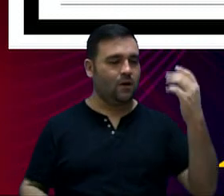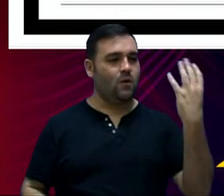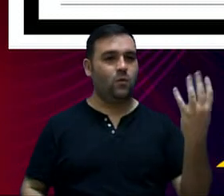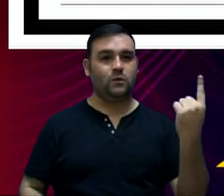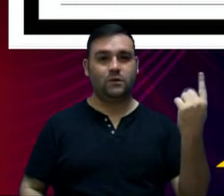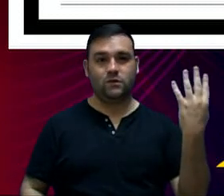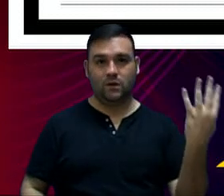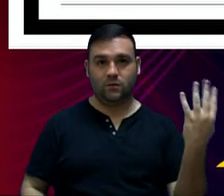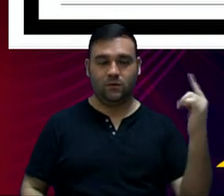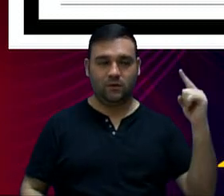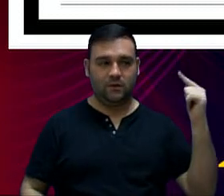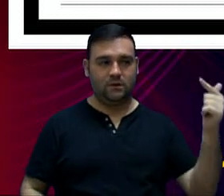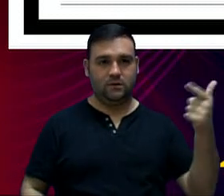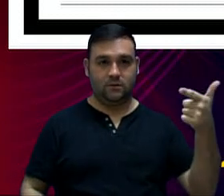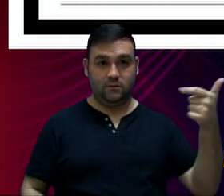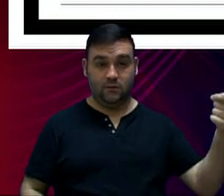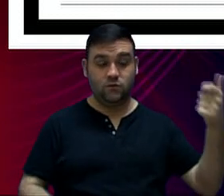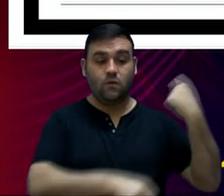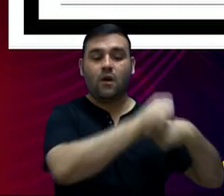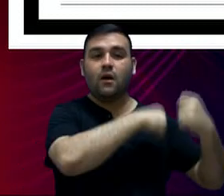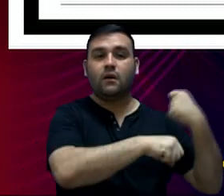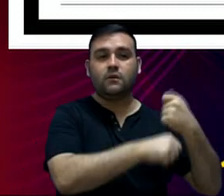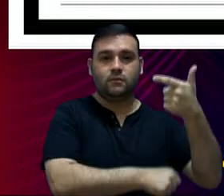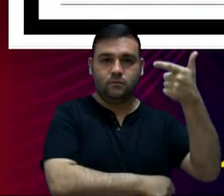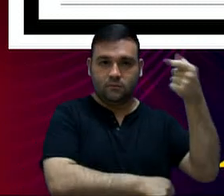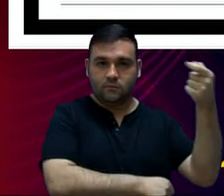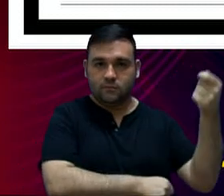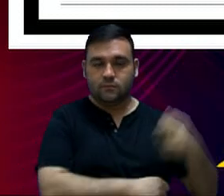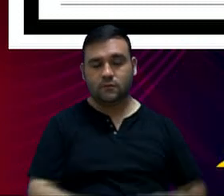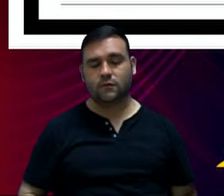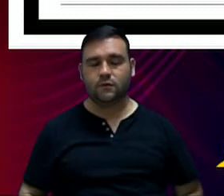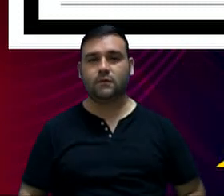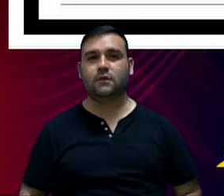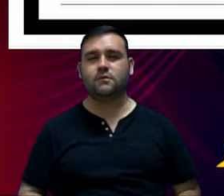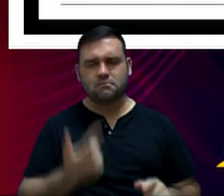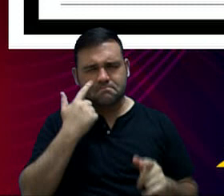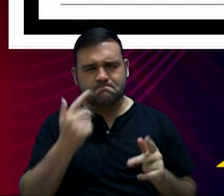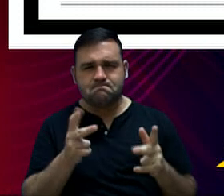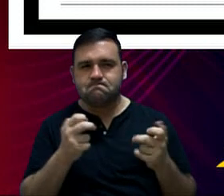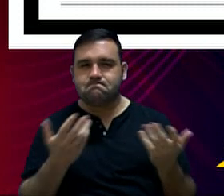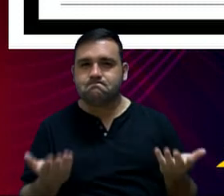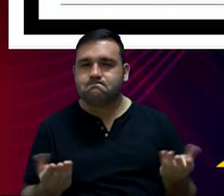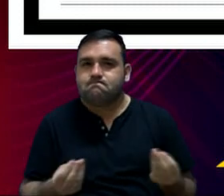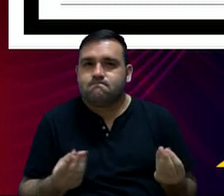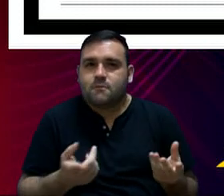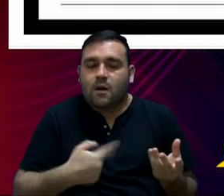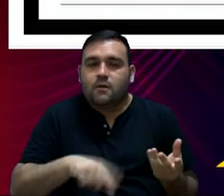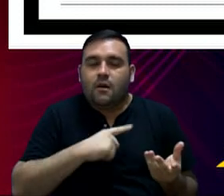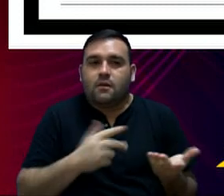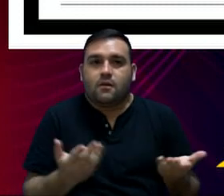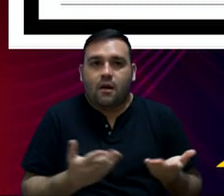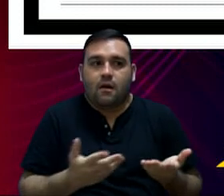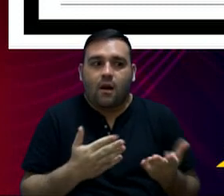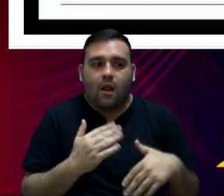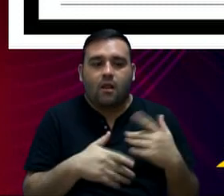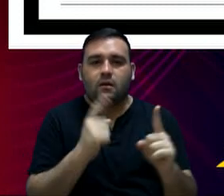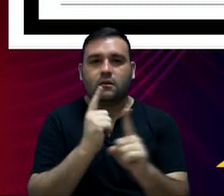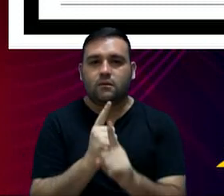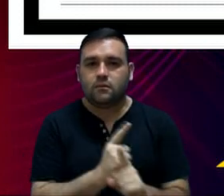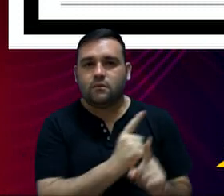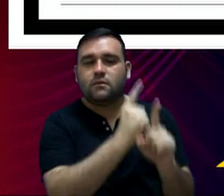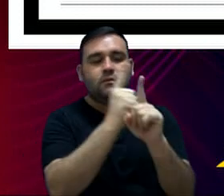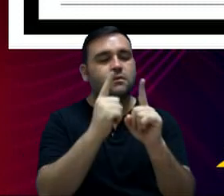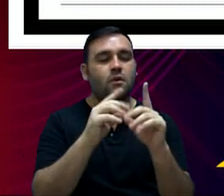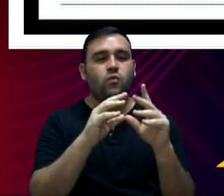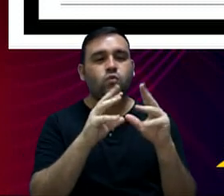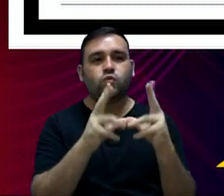414,721,00 em 2020. Vejam que nós vamos acabar identificando que